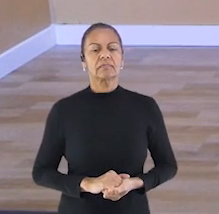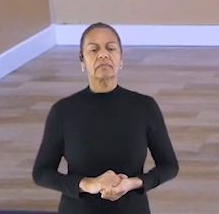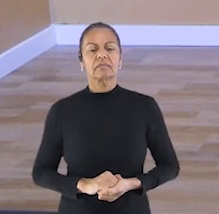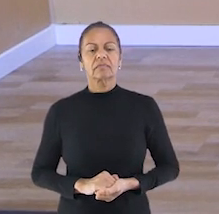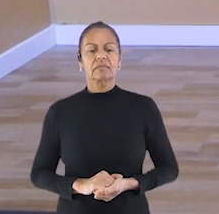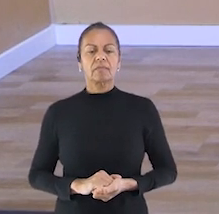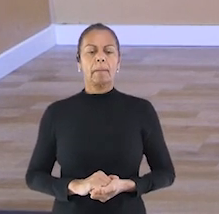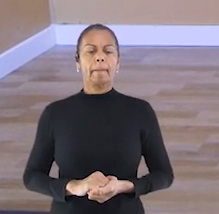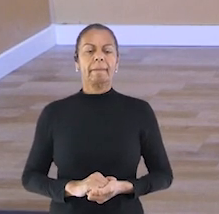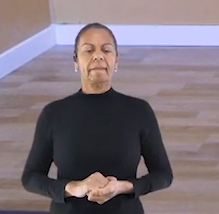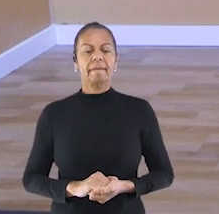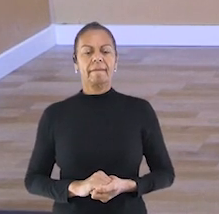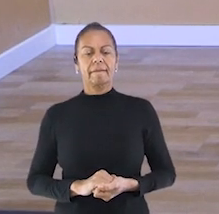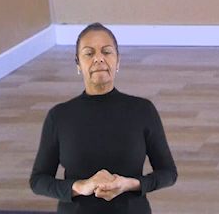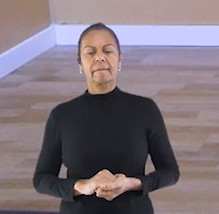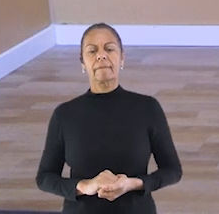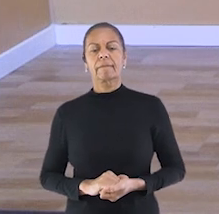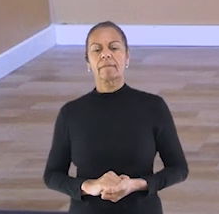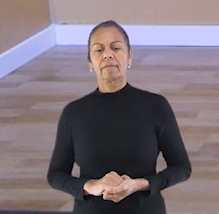Quinze.